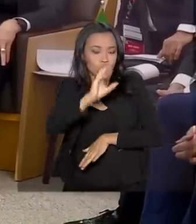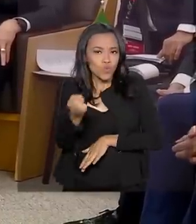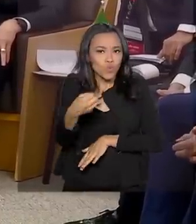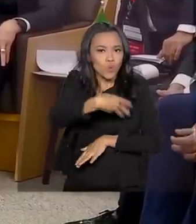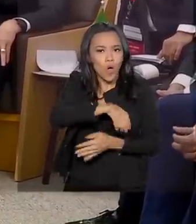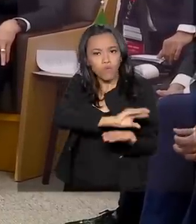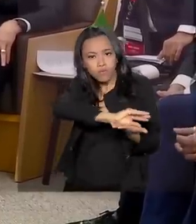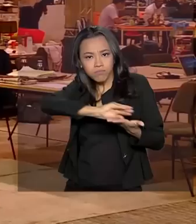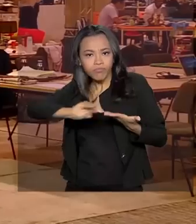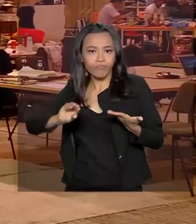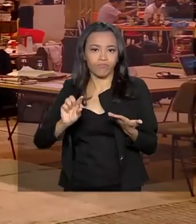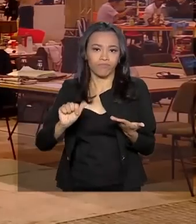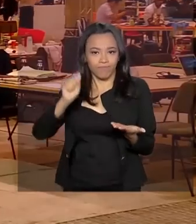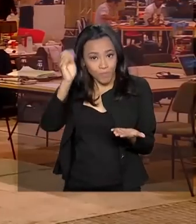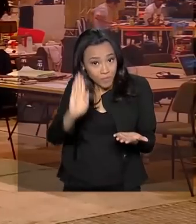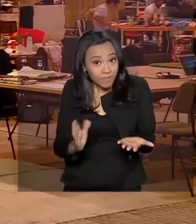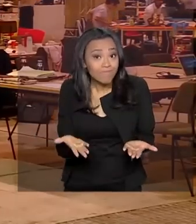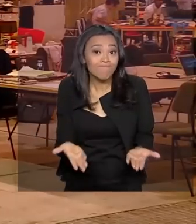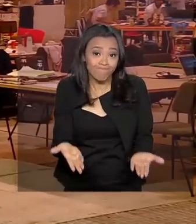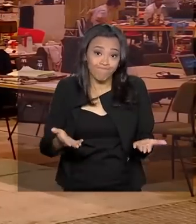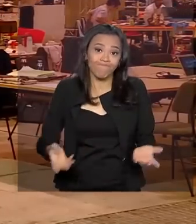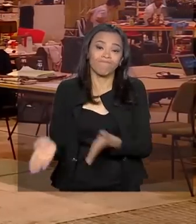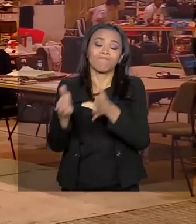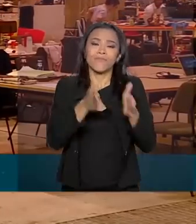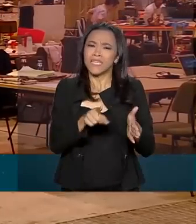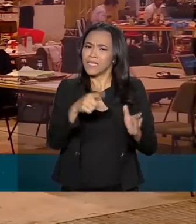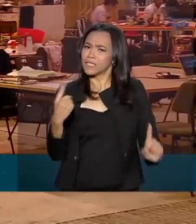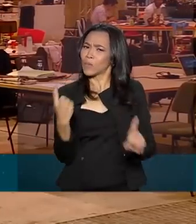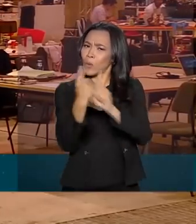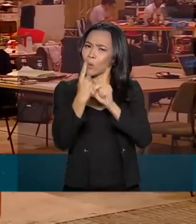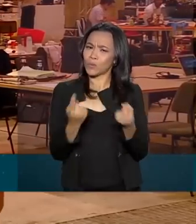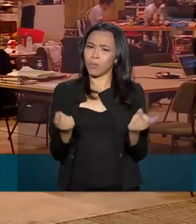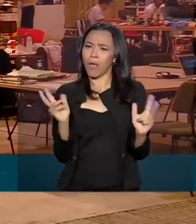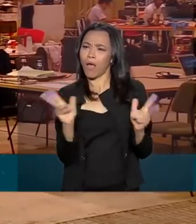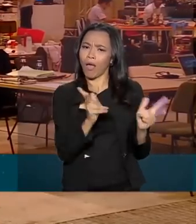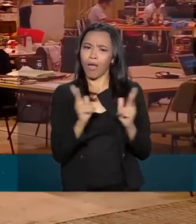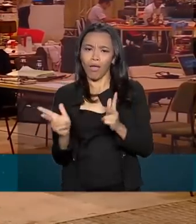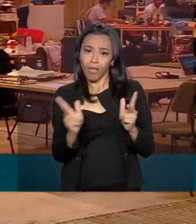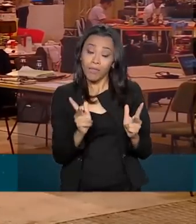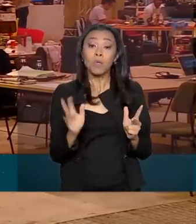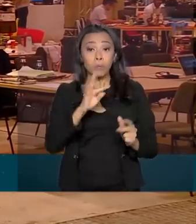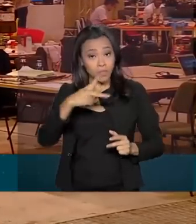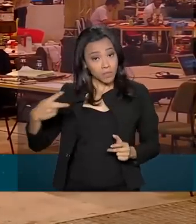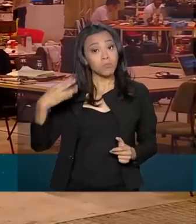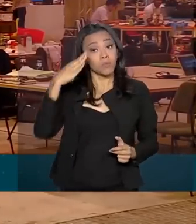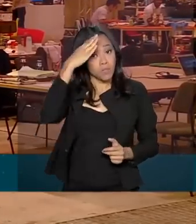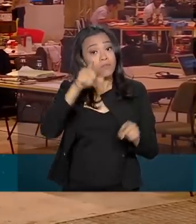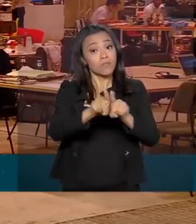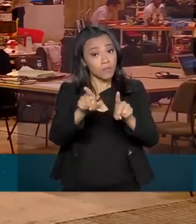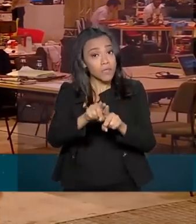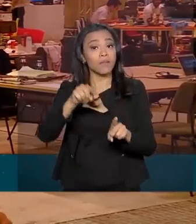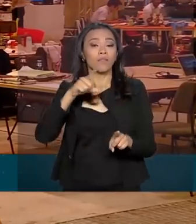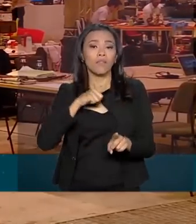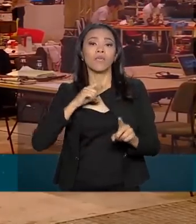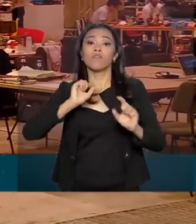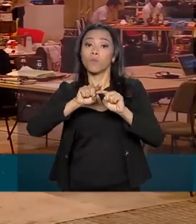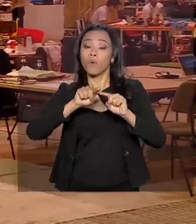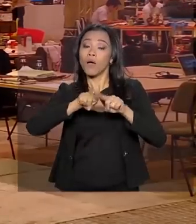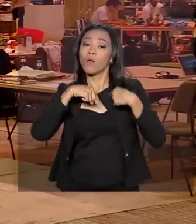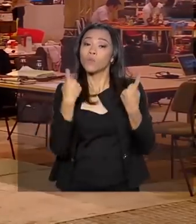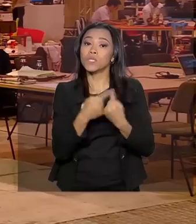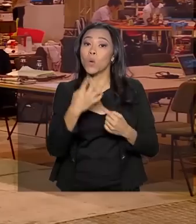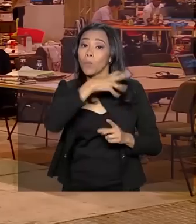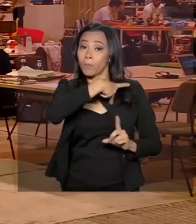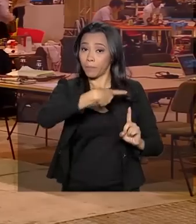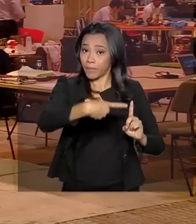investimentos por aqui. E num encontro informal, o presidente Jair Bolsonaro também se reuniu com o presidente francês,